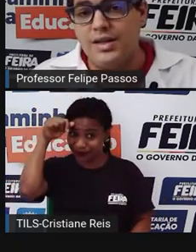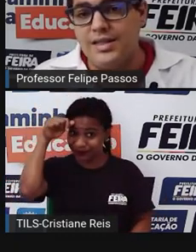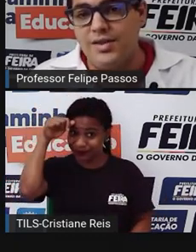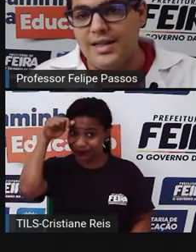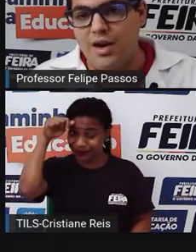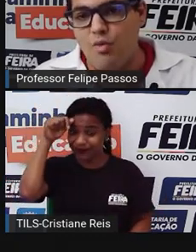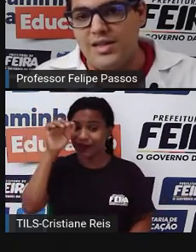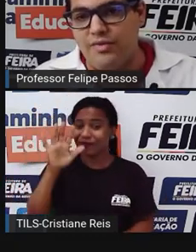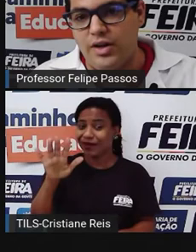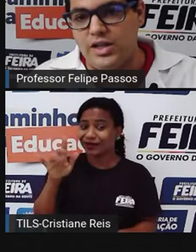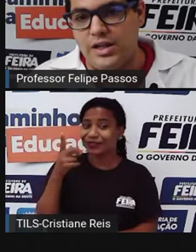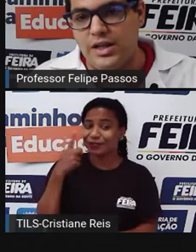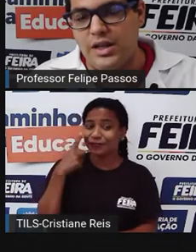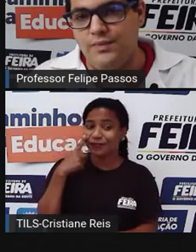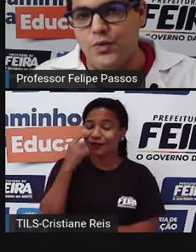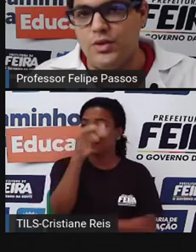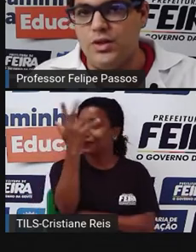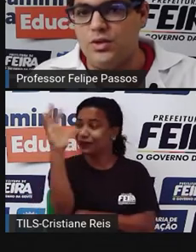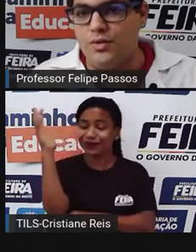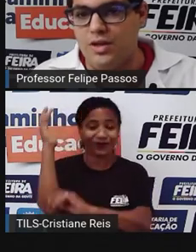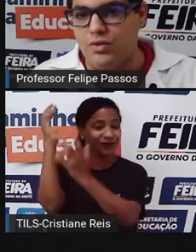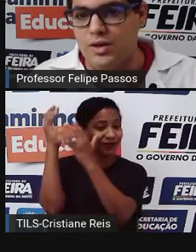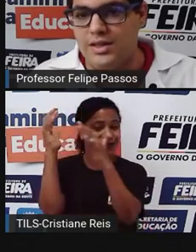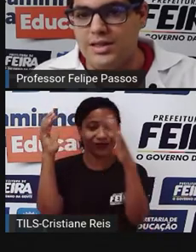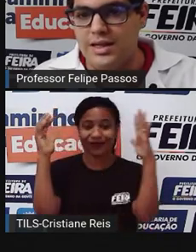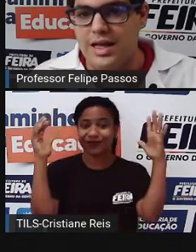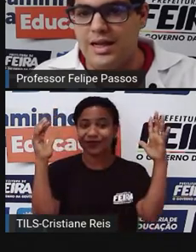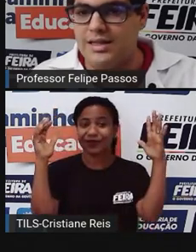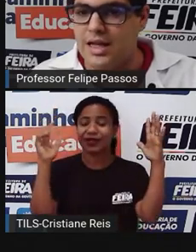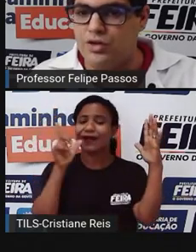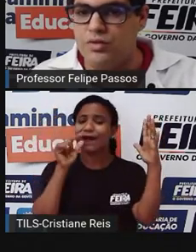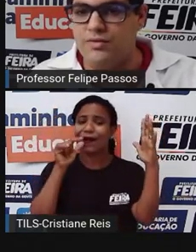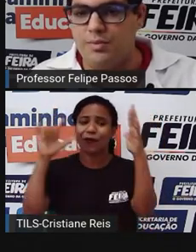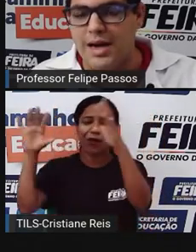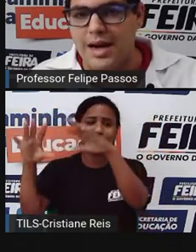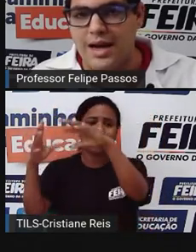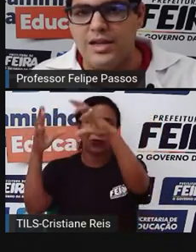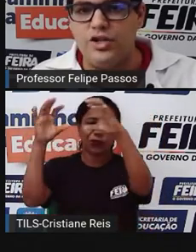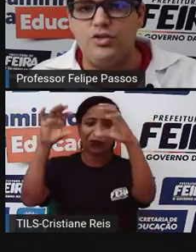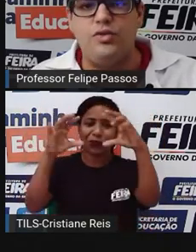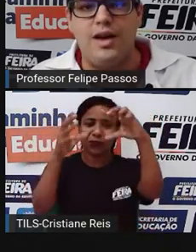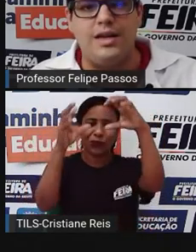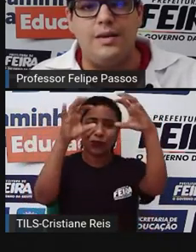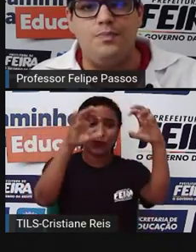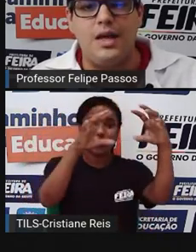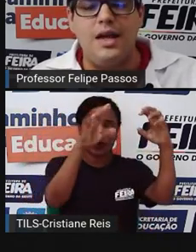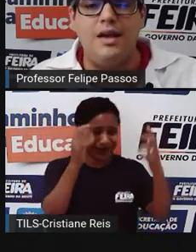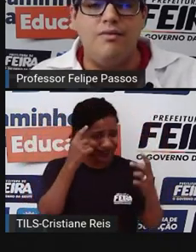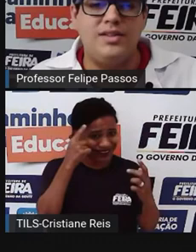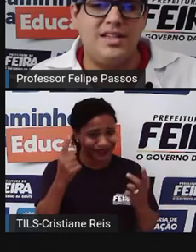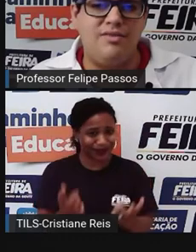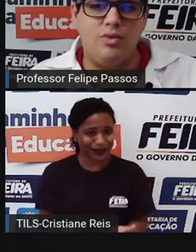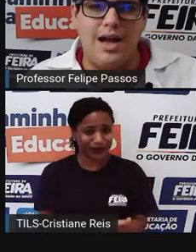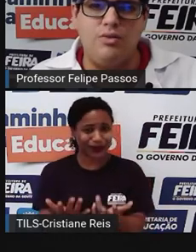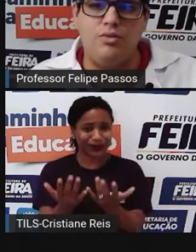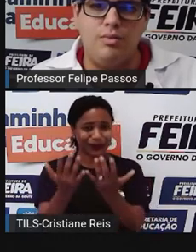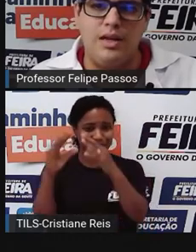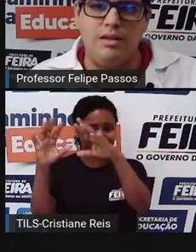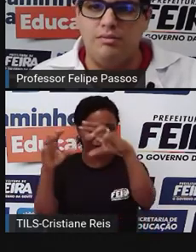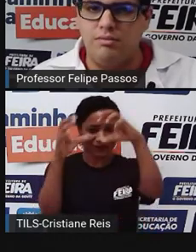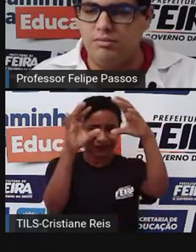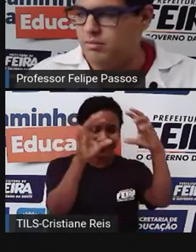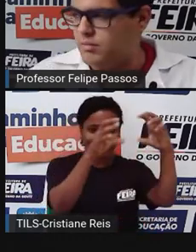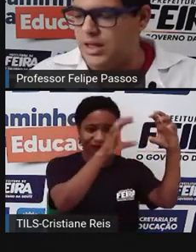Só que se você derruba essa floresta aqui, os rios voadores eles deixam de vir para cá e deixam de chover aqui. Você já viu gado